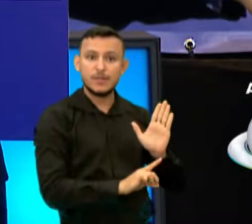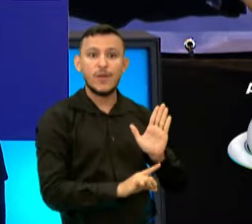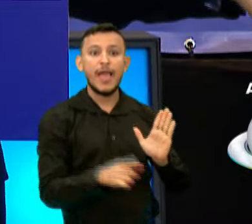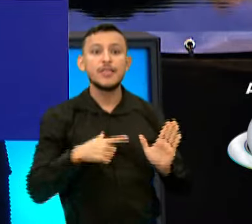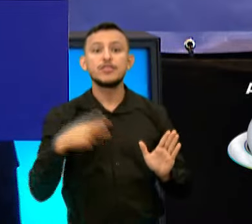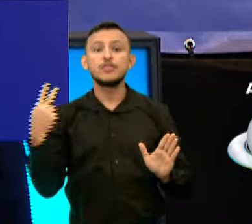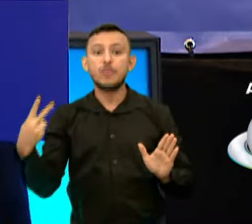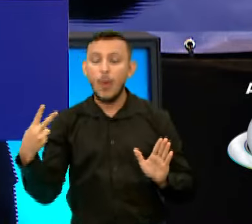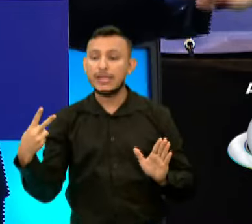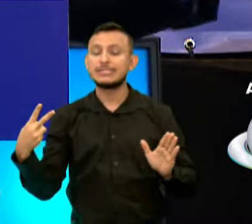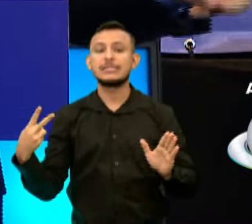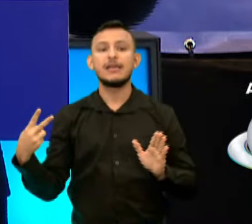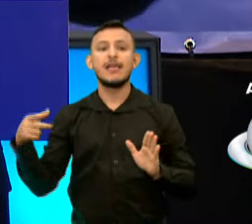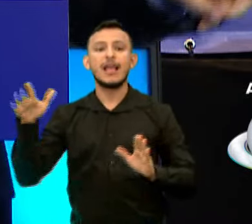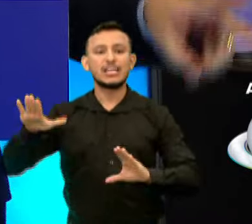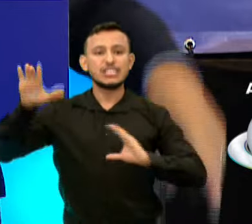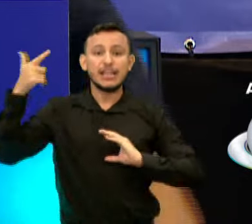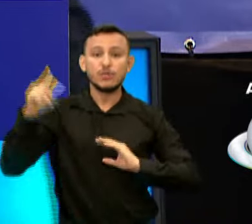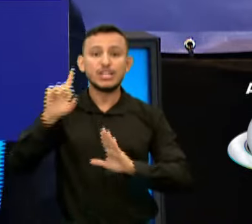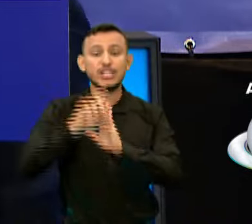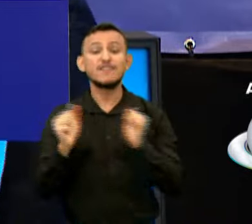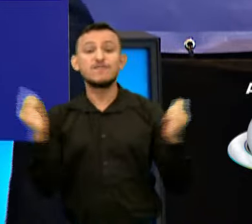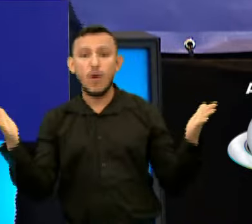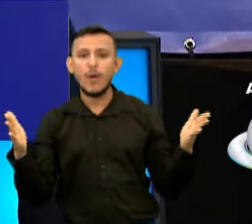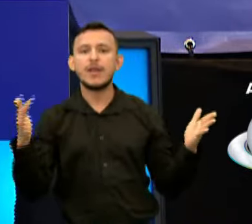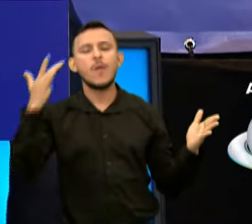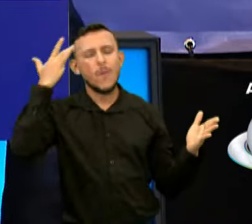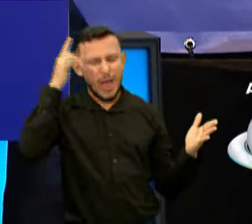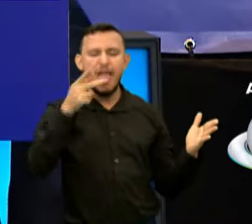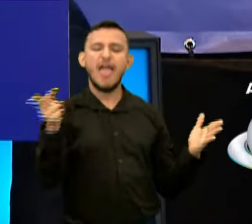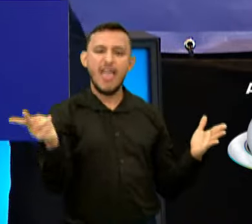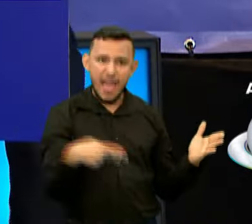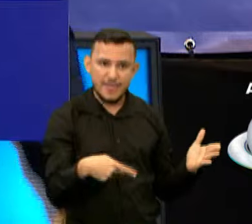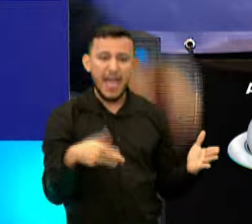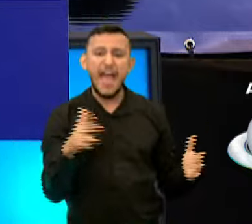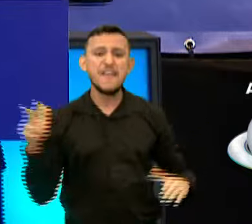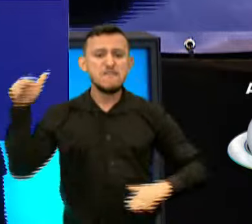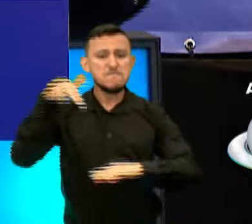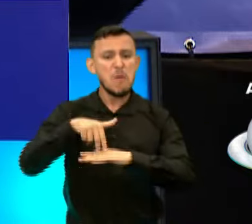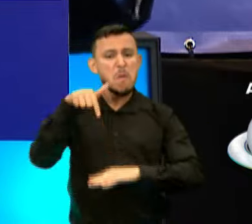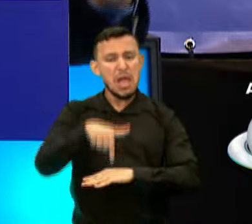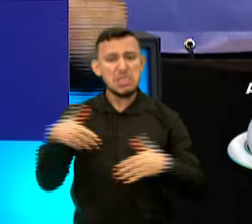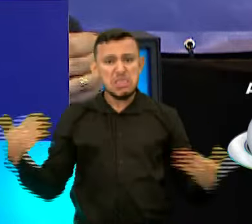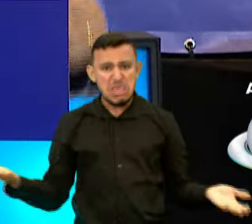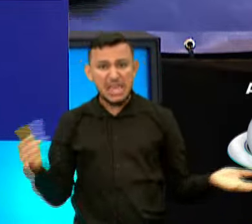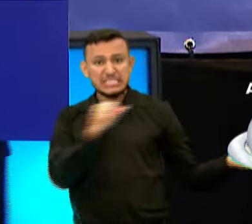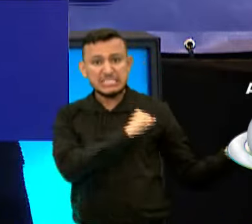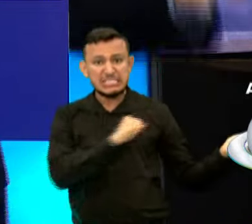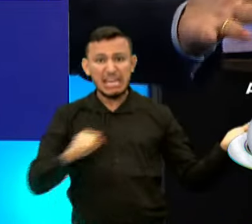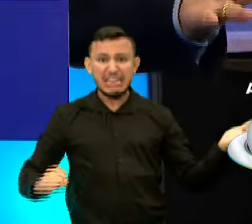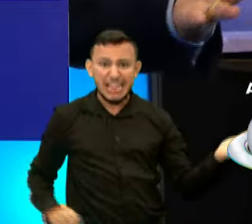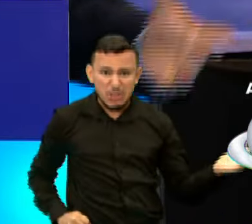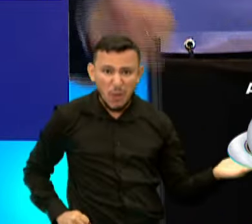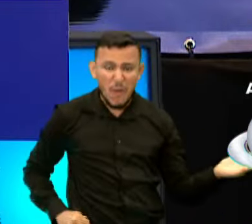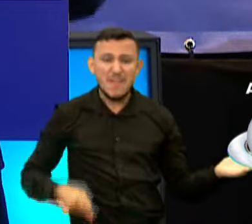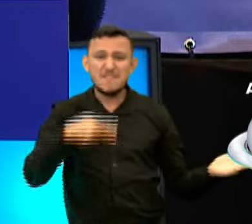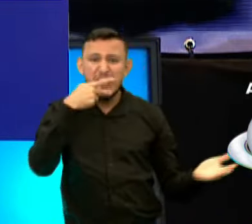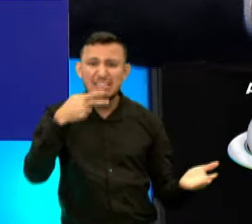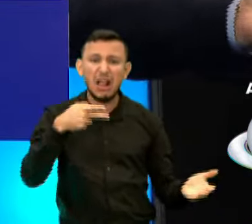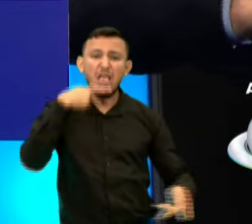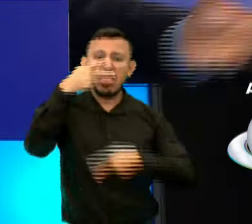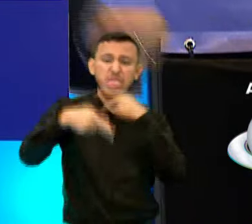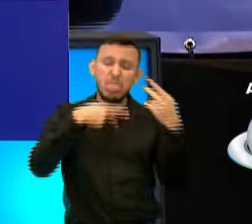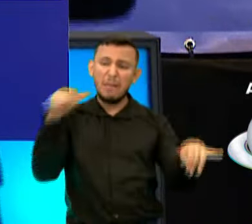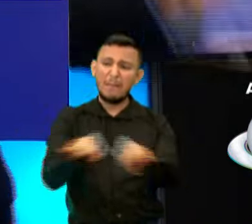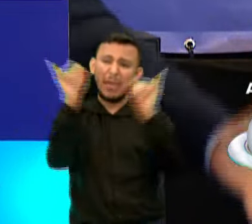E ficaram dois candidatos que não tinham direito fora. Acho isso uma injustiça. Aí vem aqui, senador da república, fazer um papelão